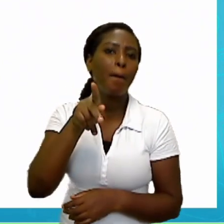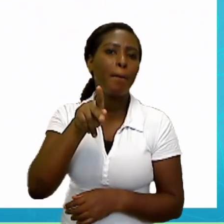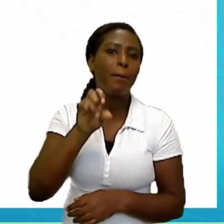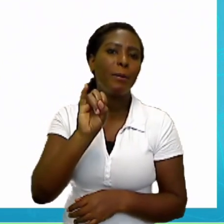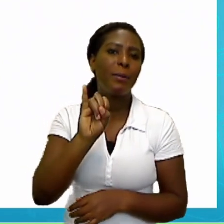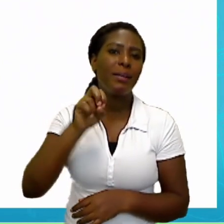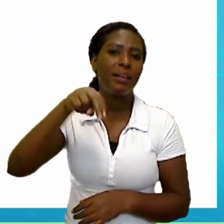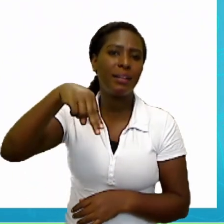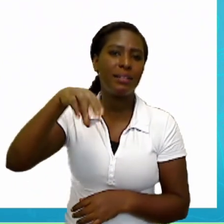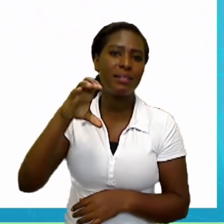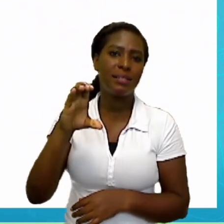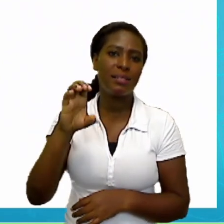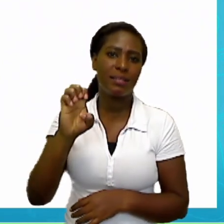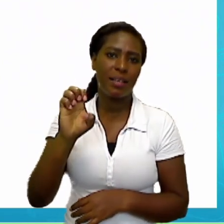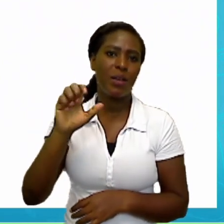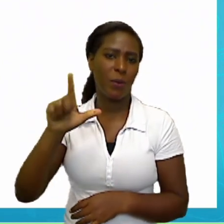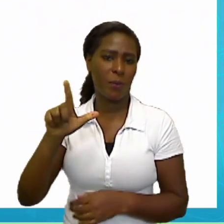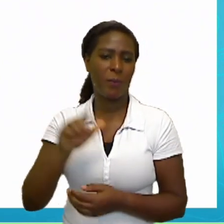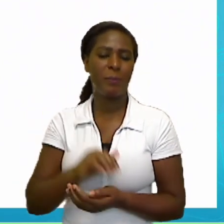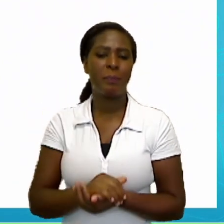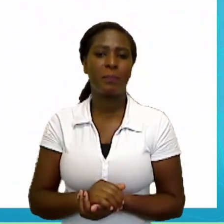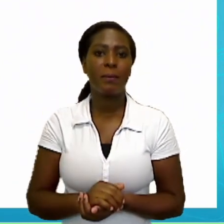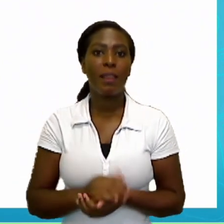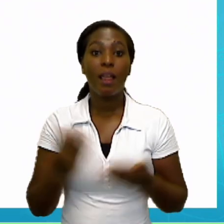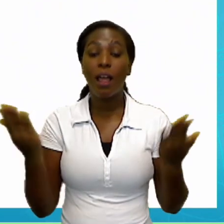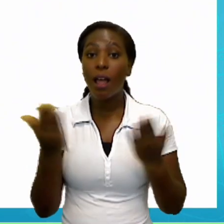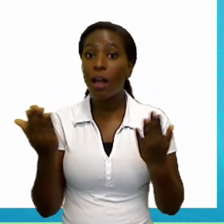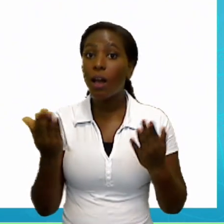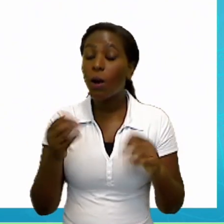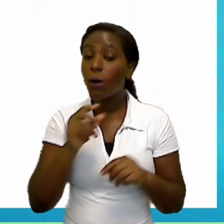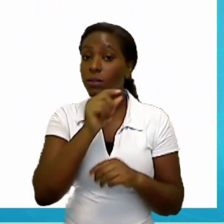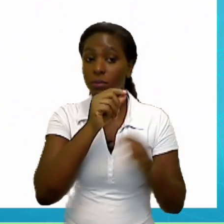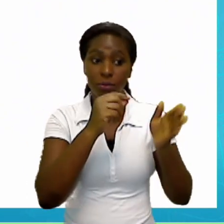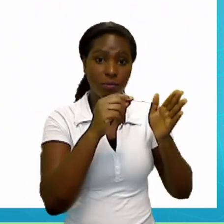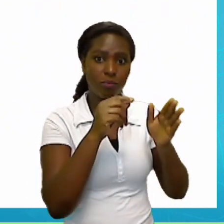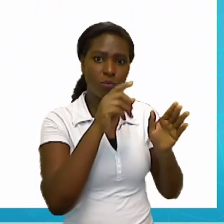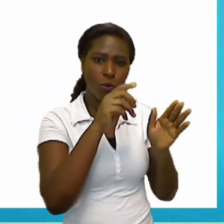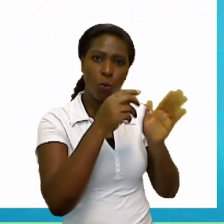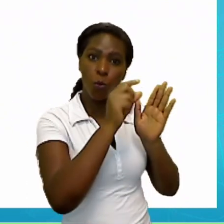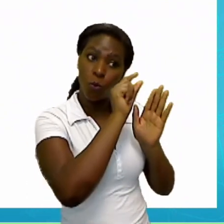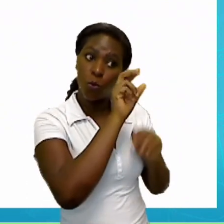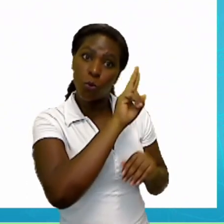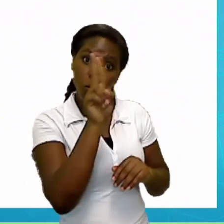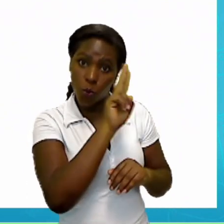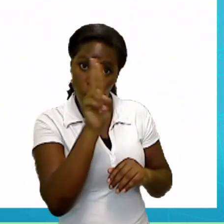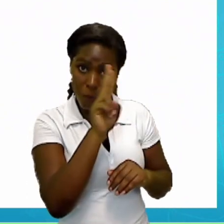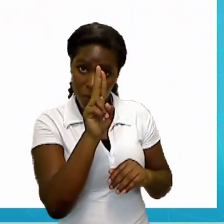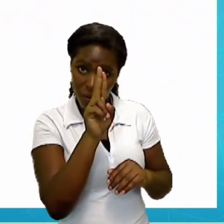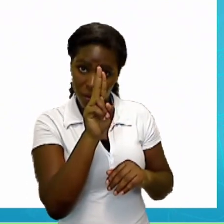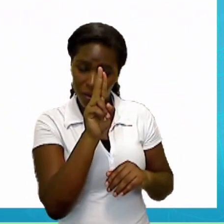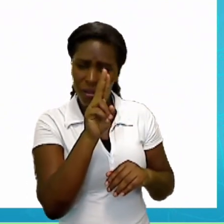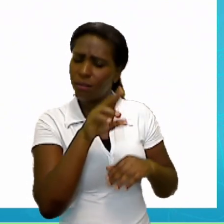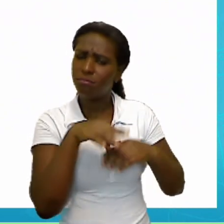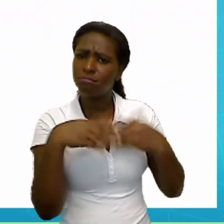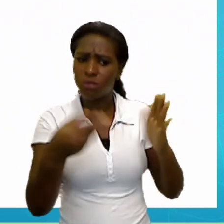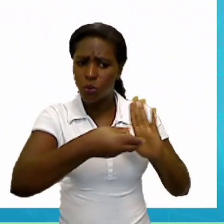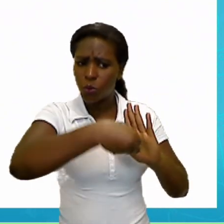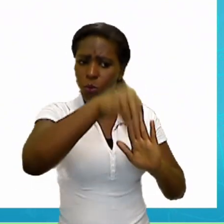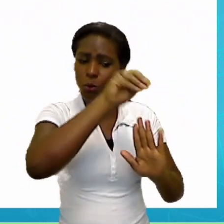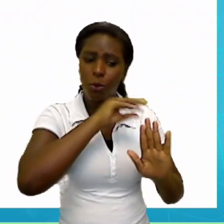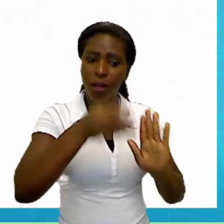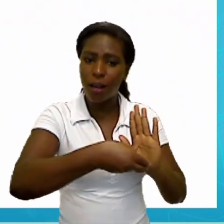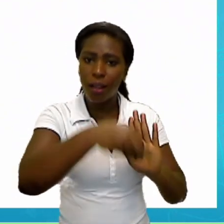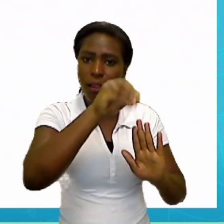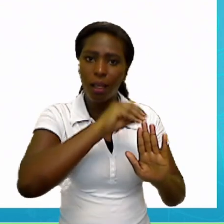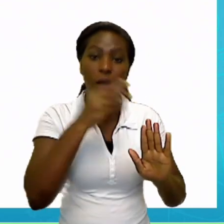corretamente o nome de cada objeto escolar. O primeiro que eu tenho ali é um calendário. Você ainda se lembra? Calendar. Vamos lá escrever.